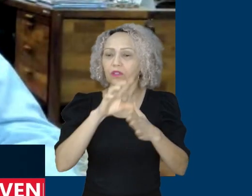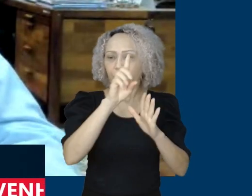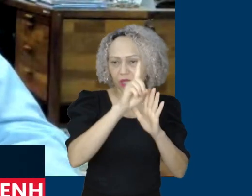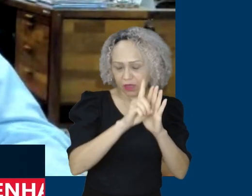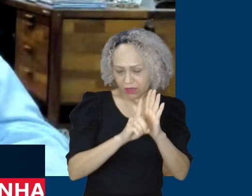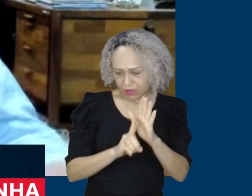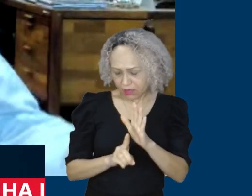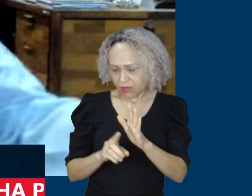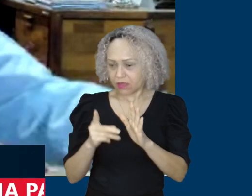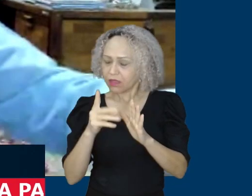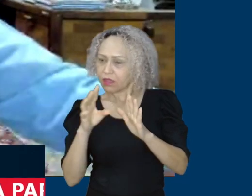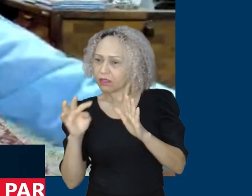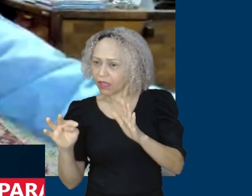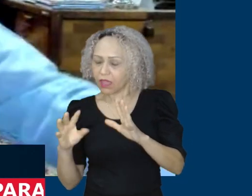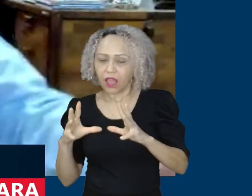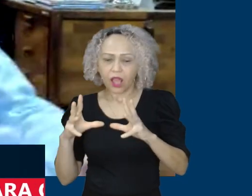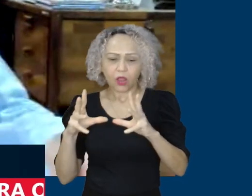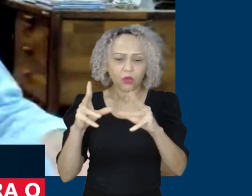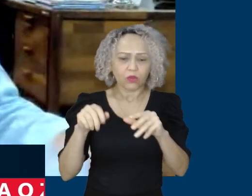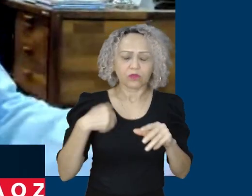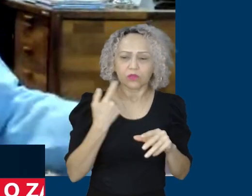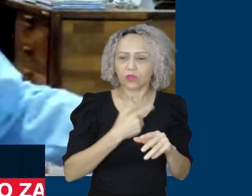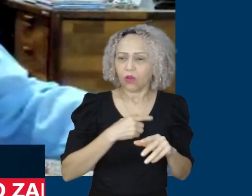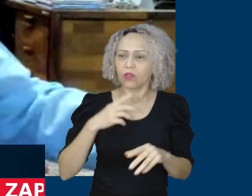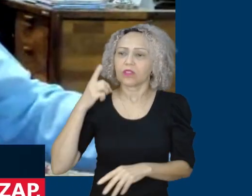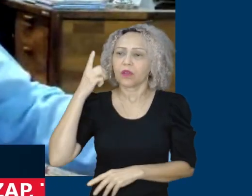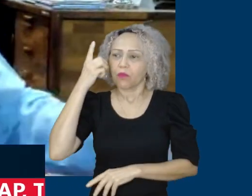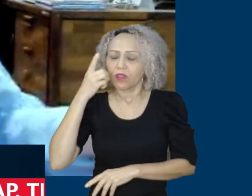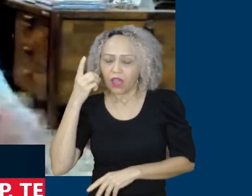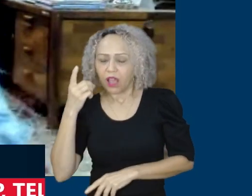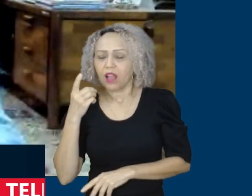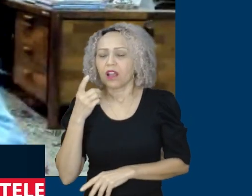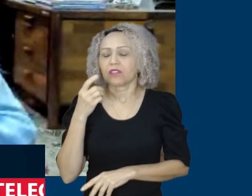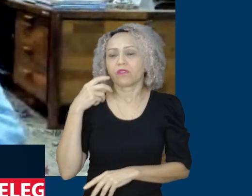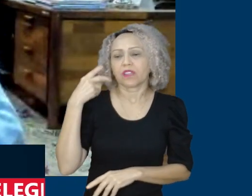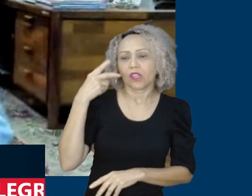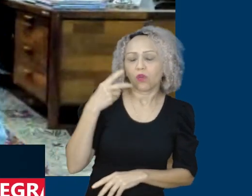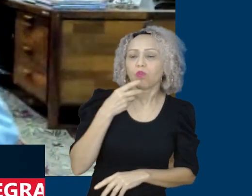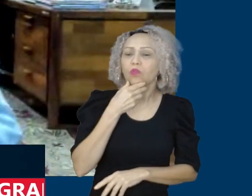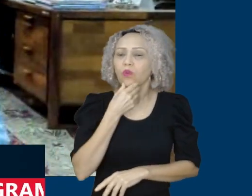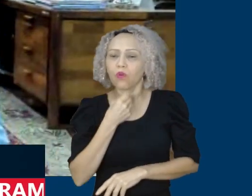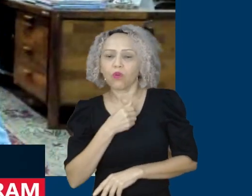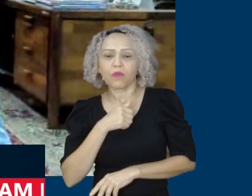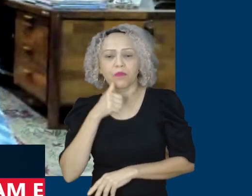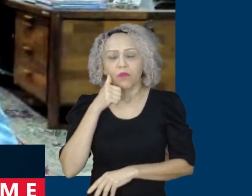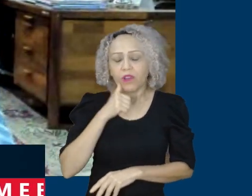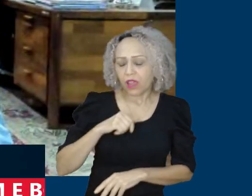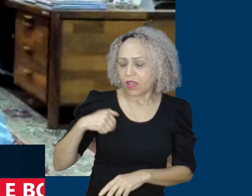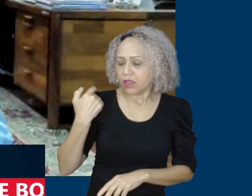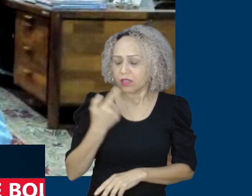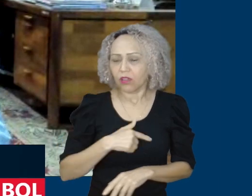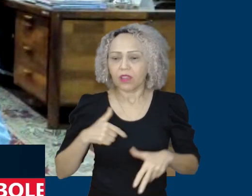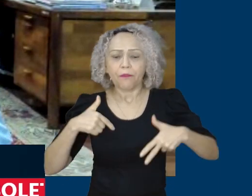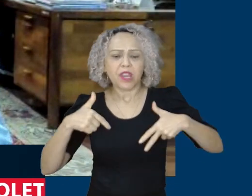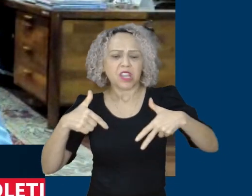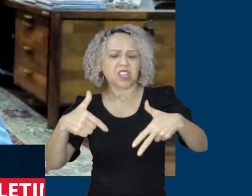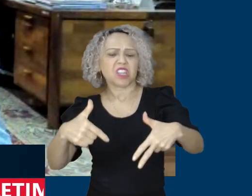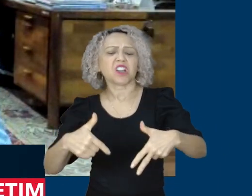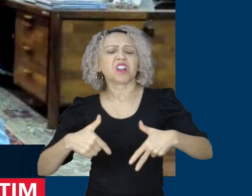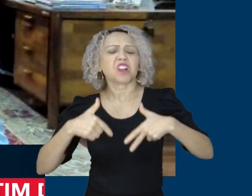a todos os dirigentes, a todos os nossos deputados, deputadas, vereadores, vereadoras, de nossa militância, que têm